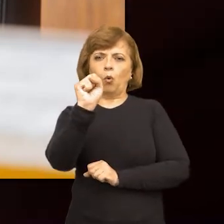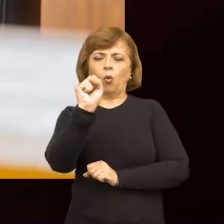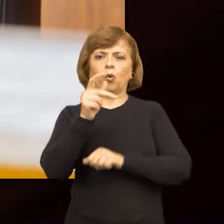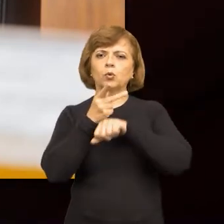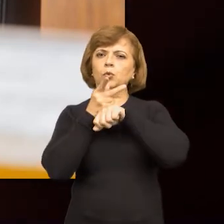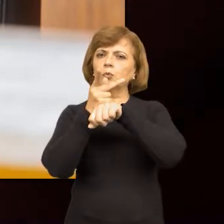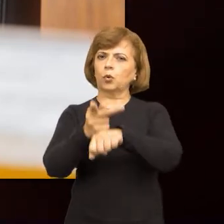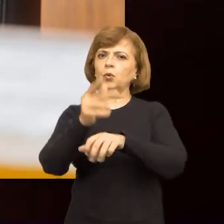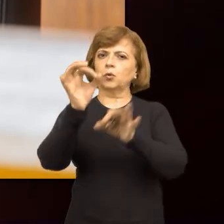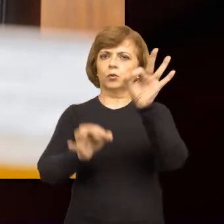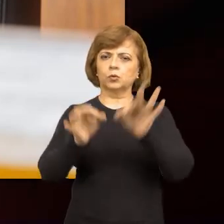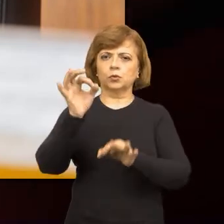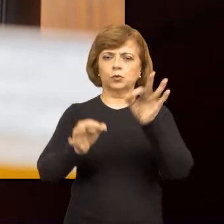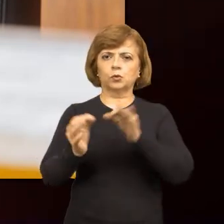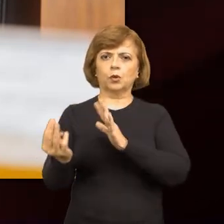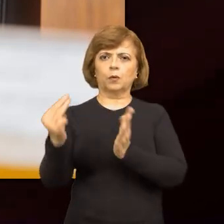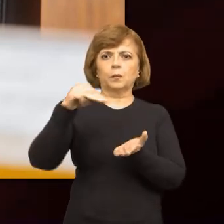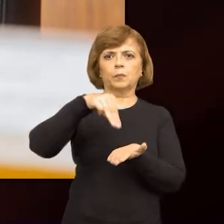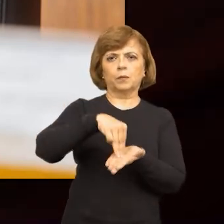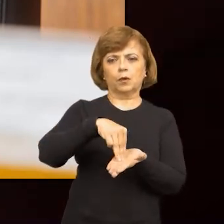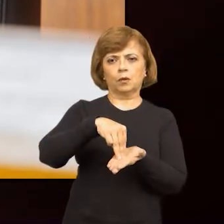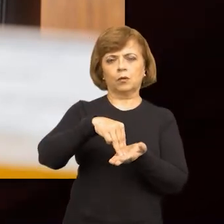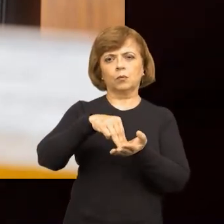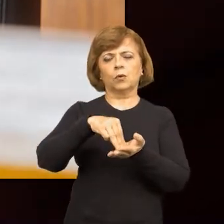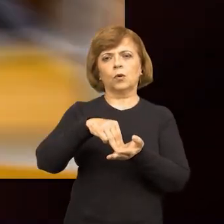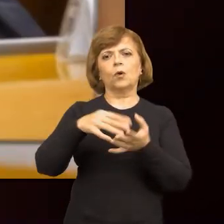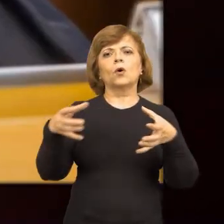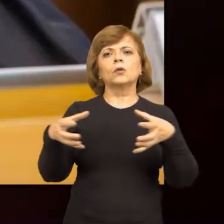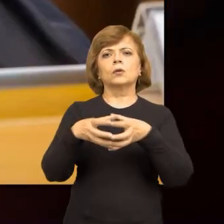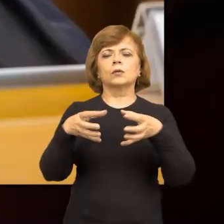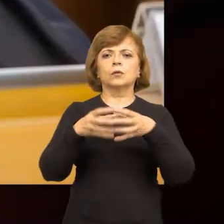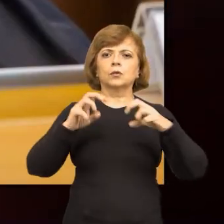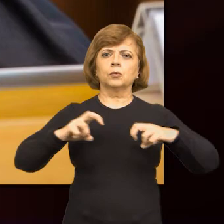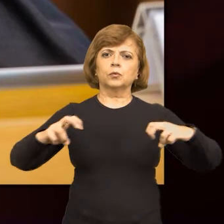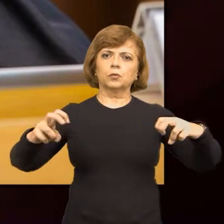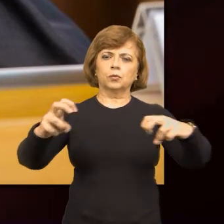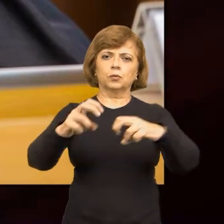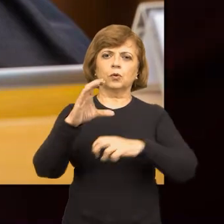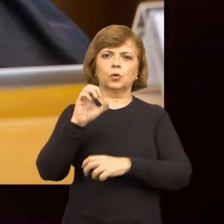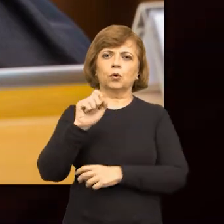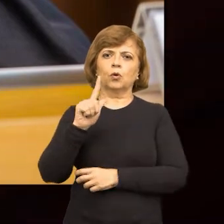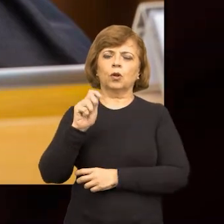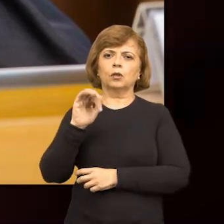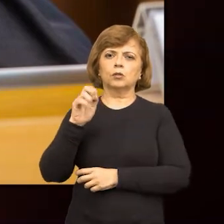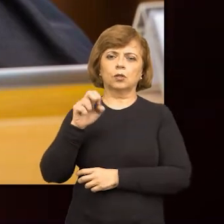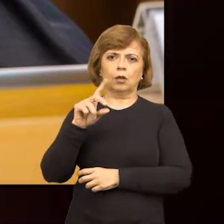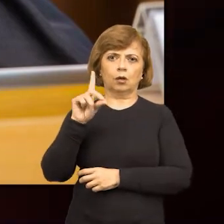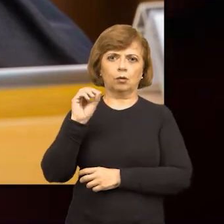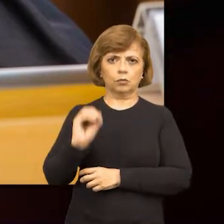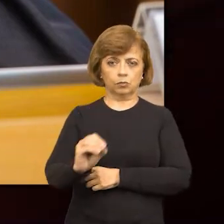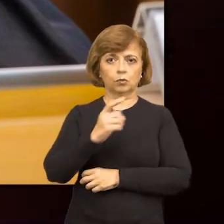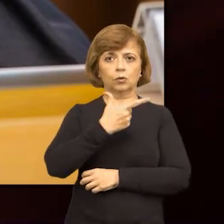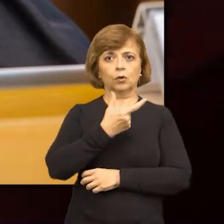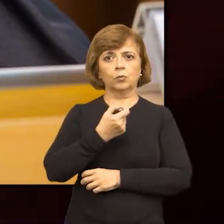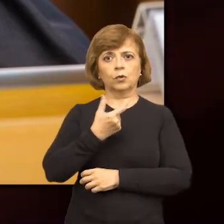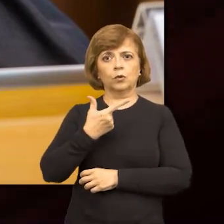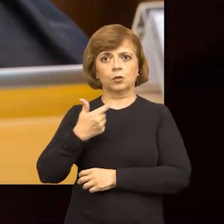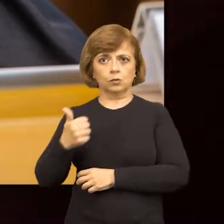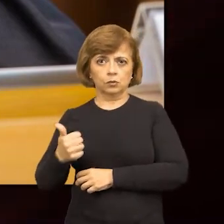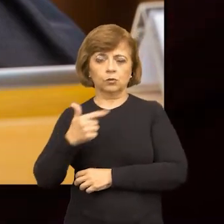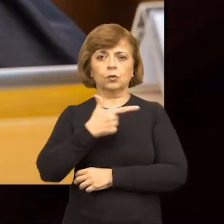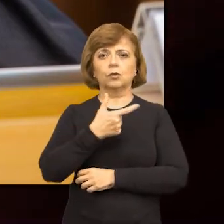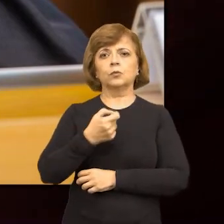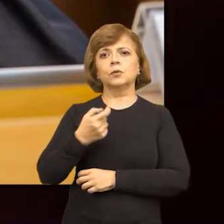de justiça como membros do órgão colegiado para o Bienio 2021-2023. Em seu